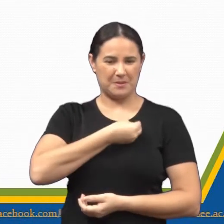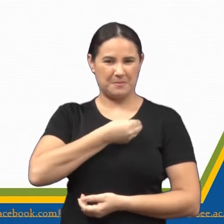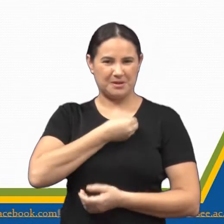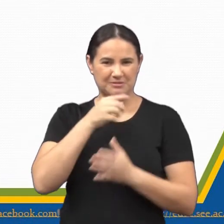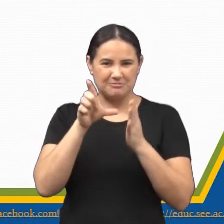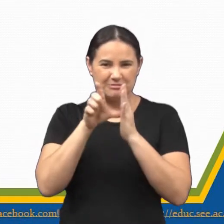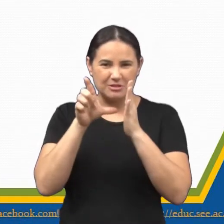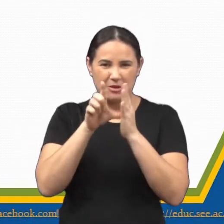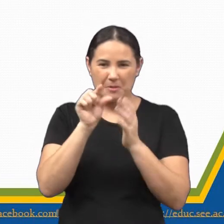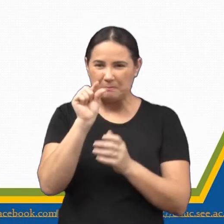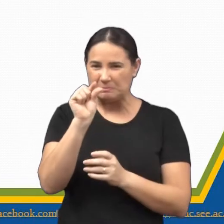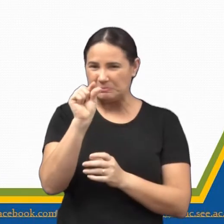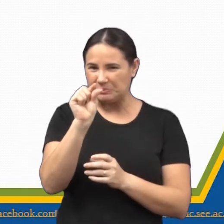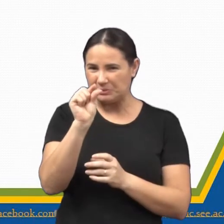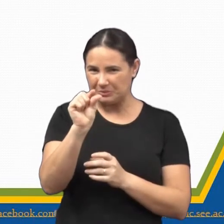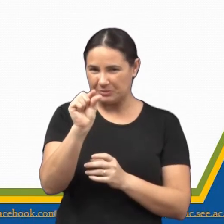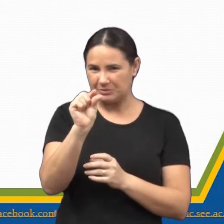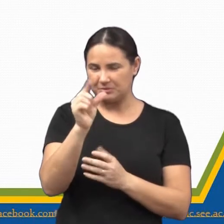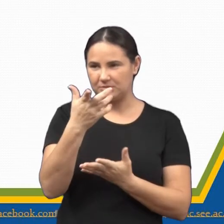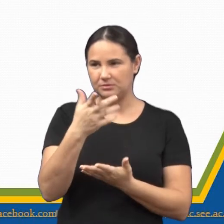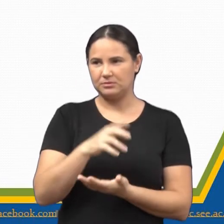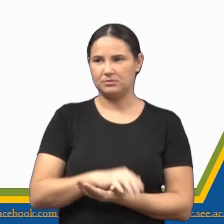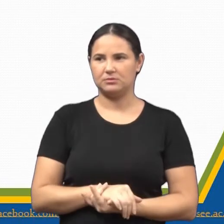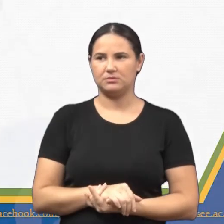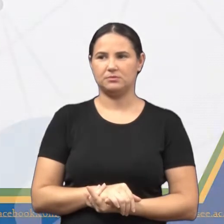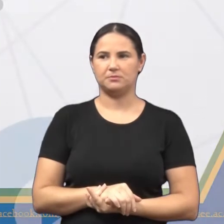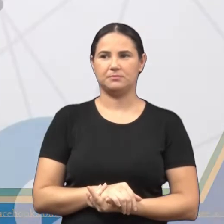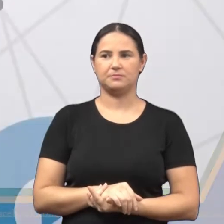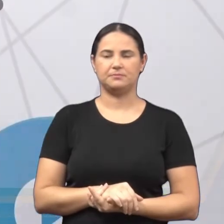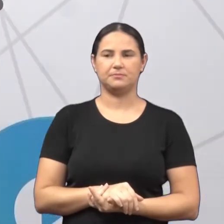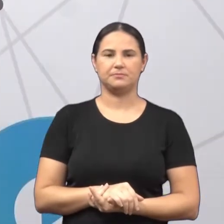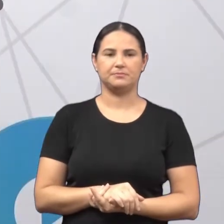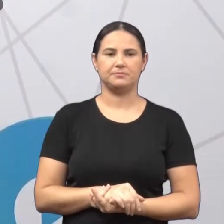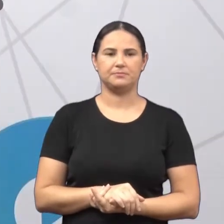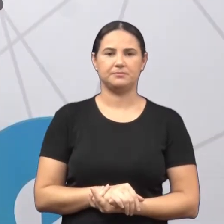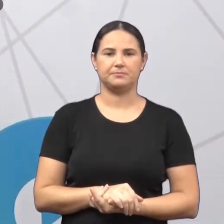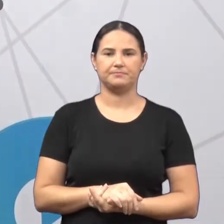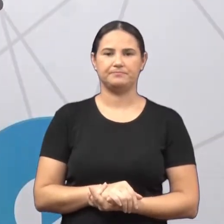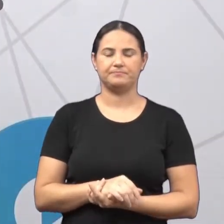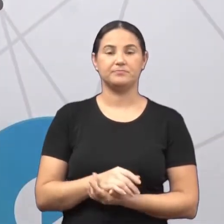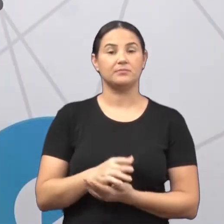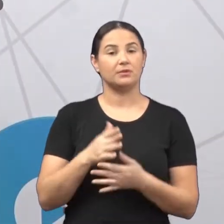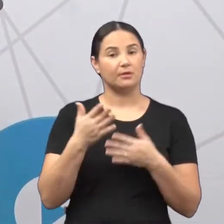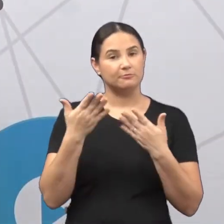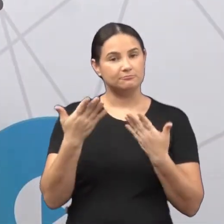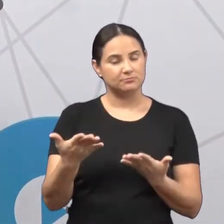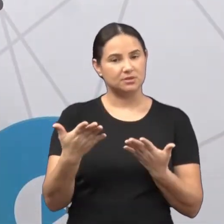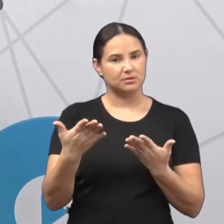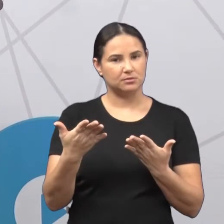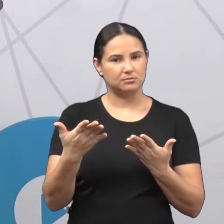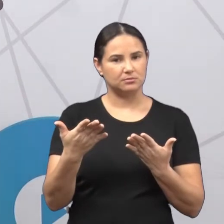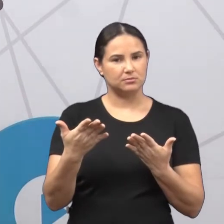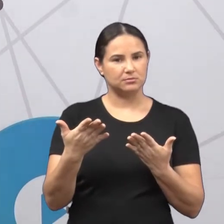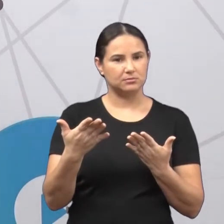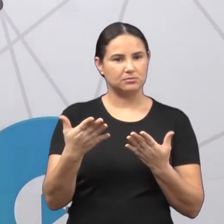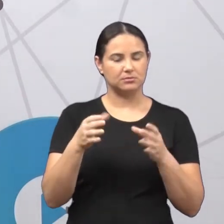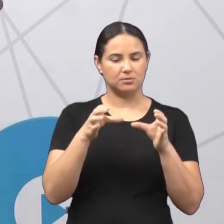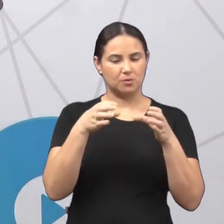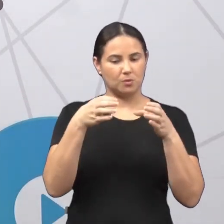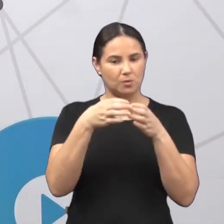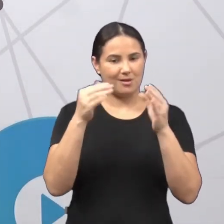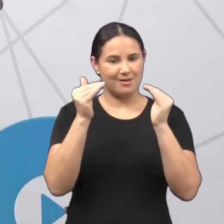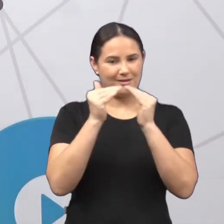Predomínio é porque predomina, são mais, a quantidade maior. Ok, crianças? Então, o que predomina aí são as residências.